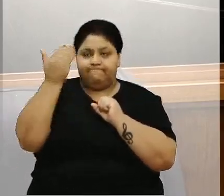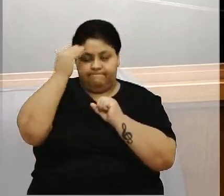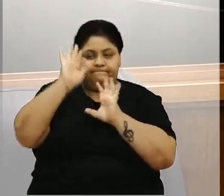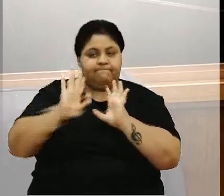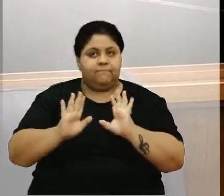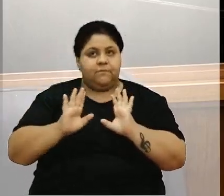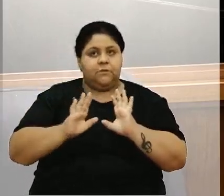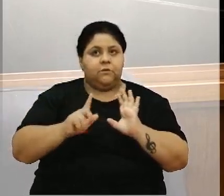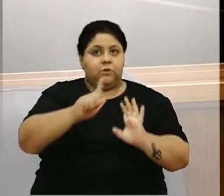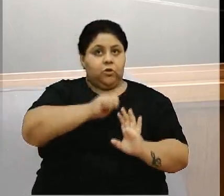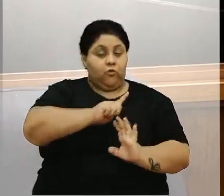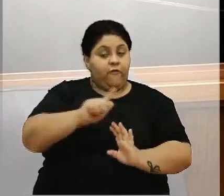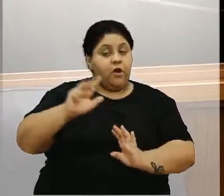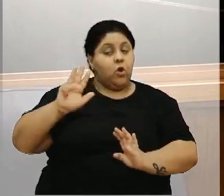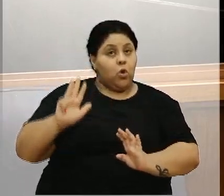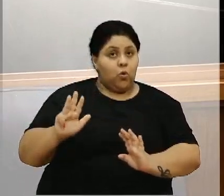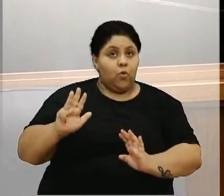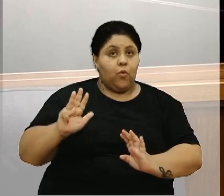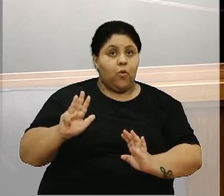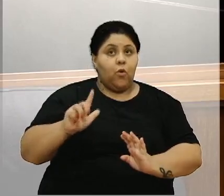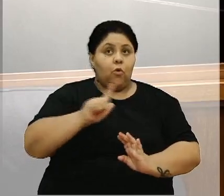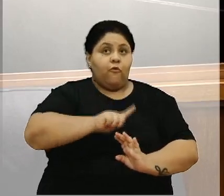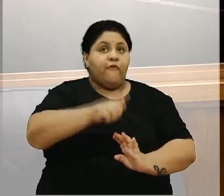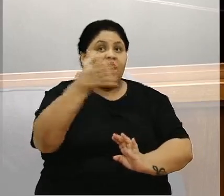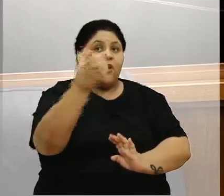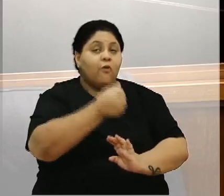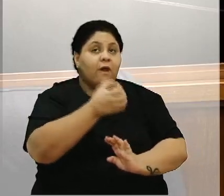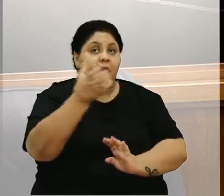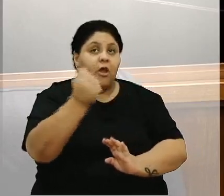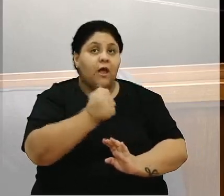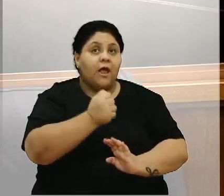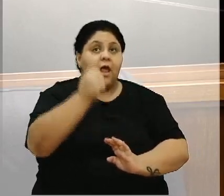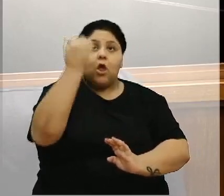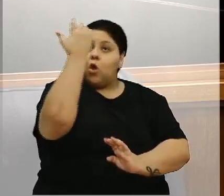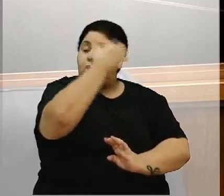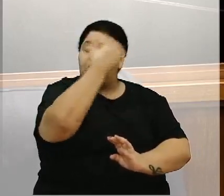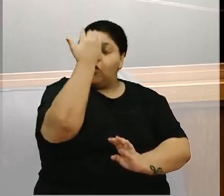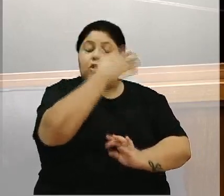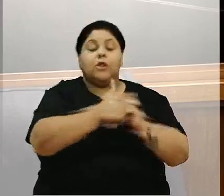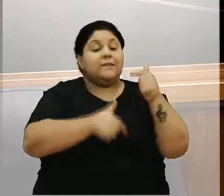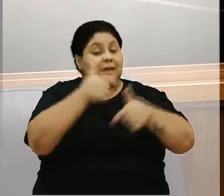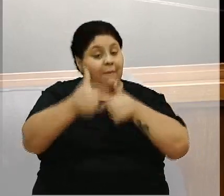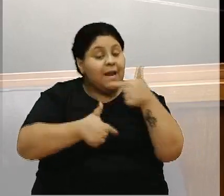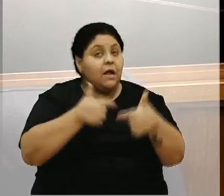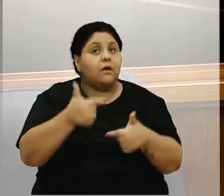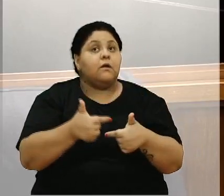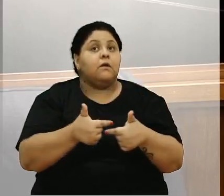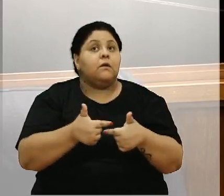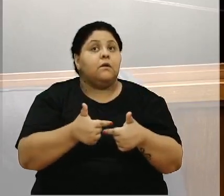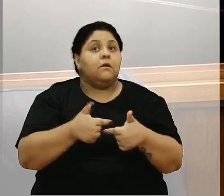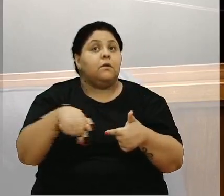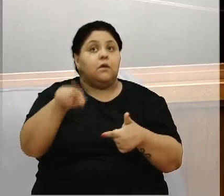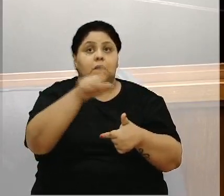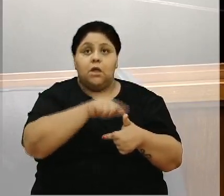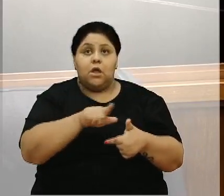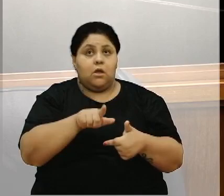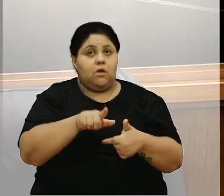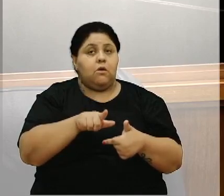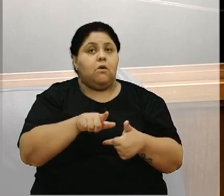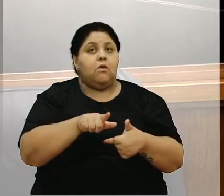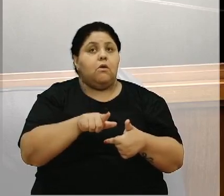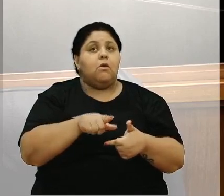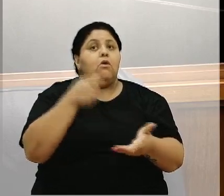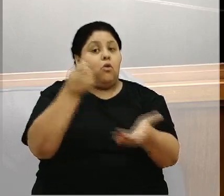que o governo Lula, o governo Leite e o governo Adiló estão trabalhando para isso. São os que estão brigando internamente, inclusive